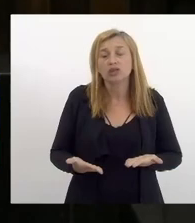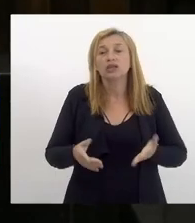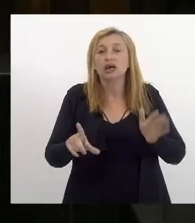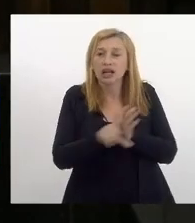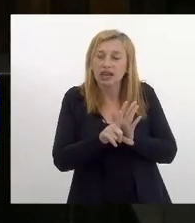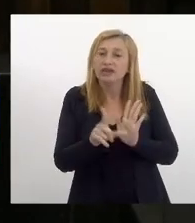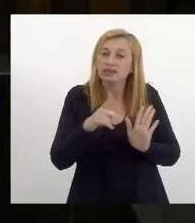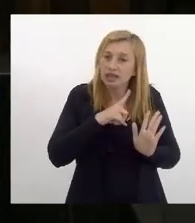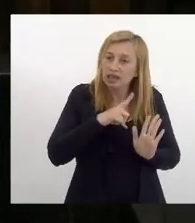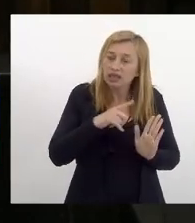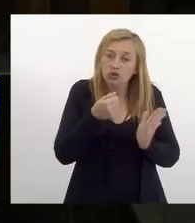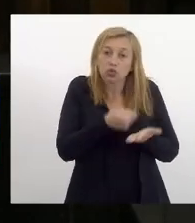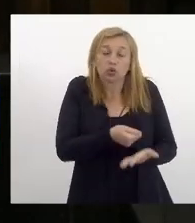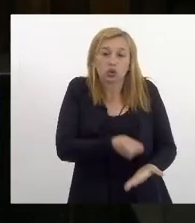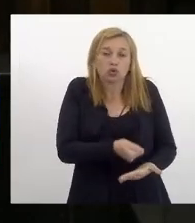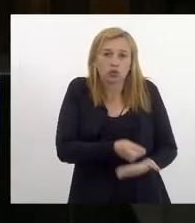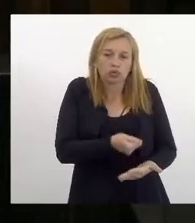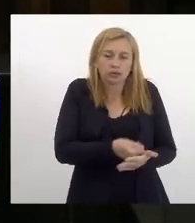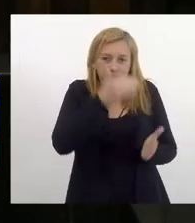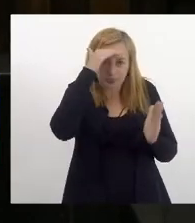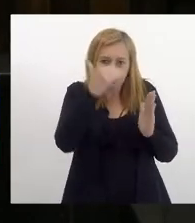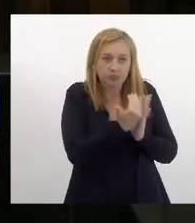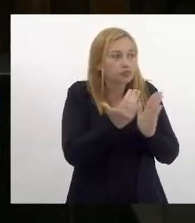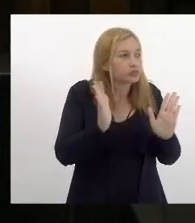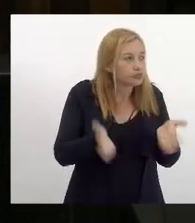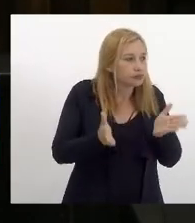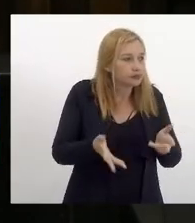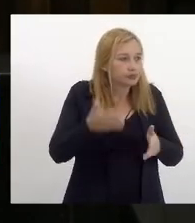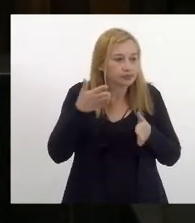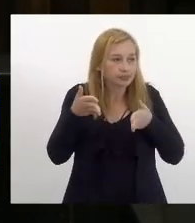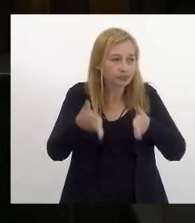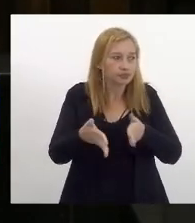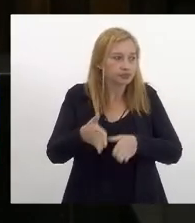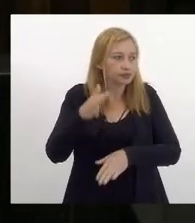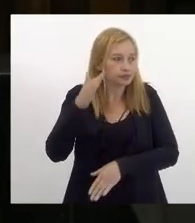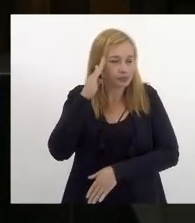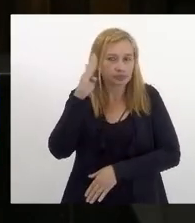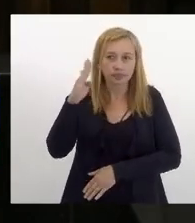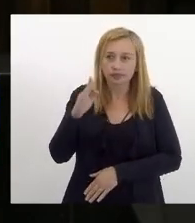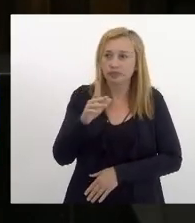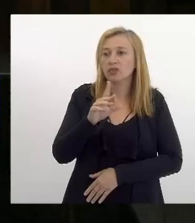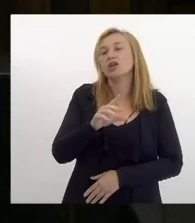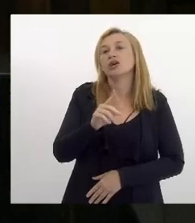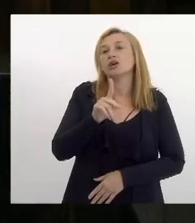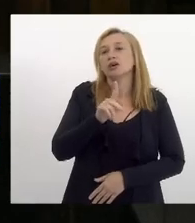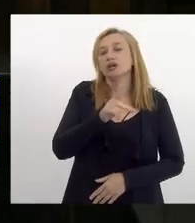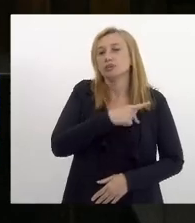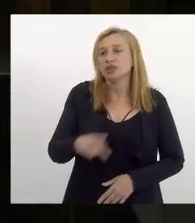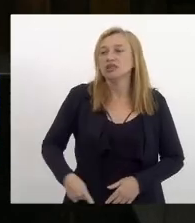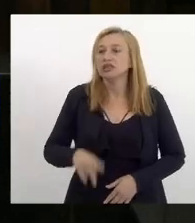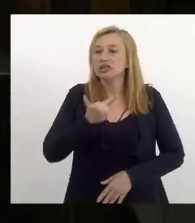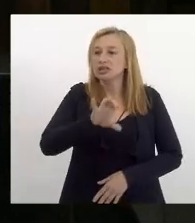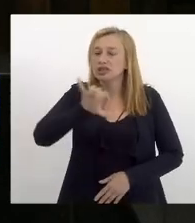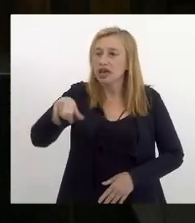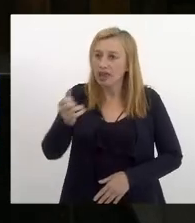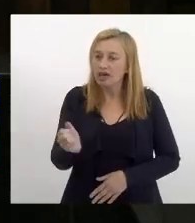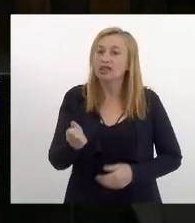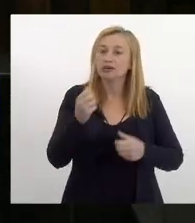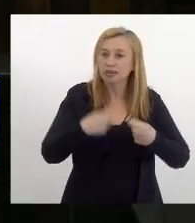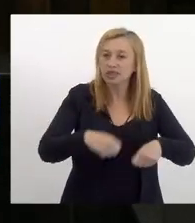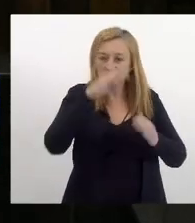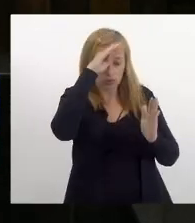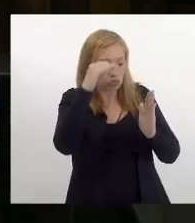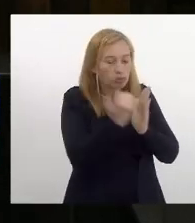lei que a gente está cobrando o cumprimento e hoje foi um dos pontos da reunião com o presidente da fundação CCRJ tem que cumprir a lei tem que